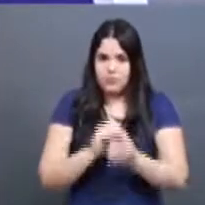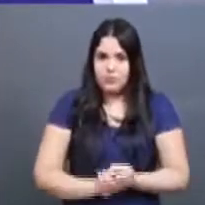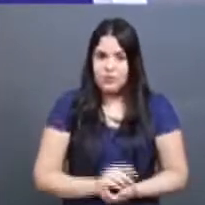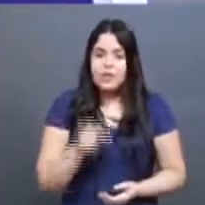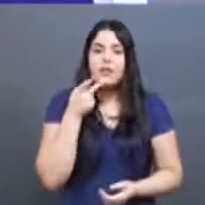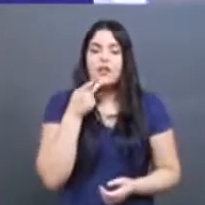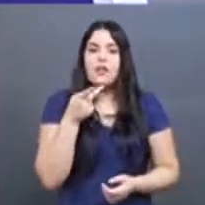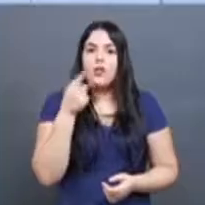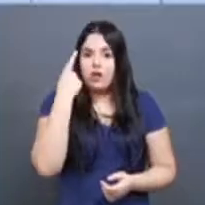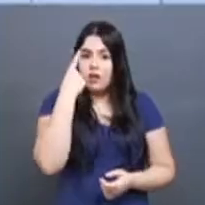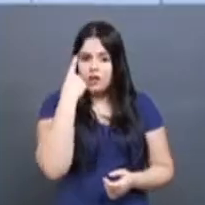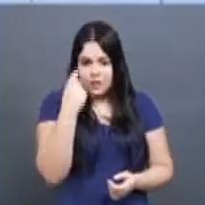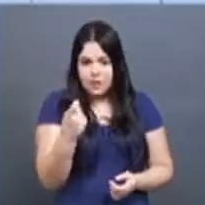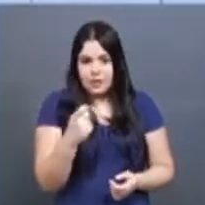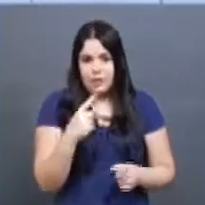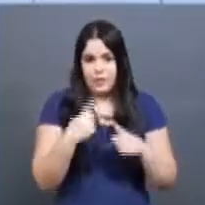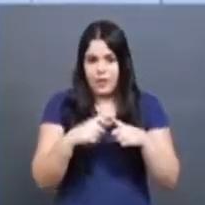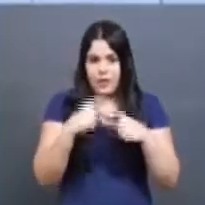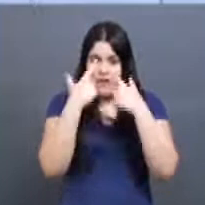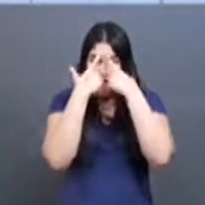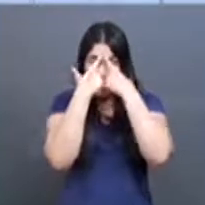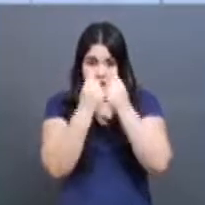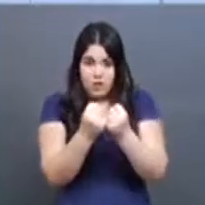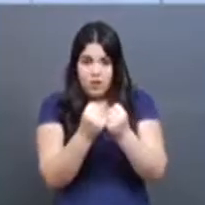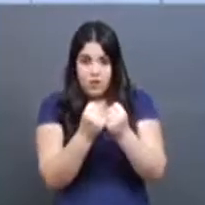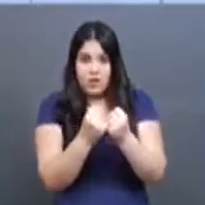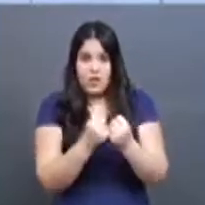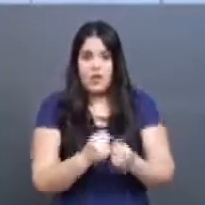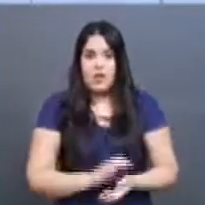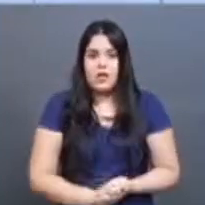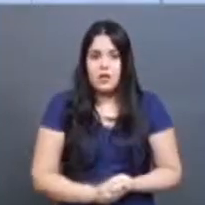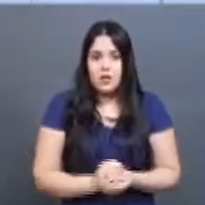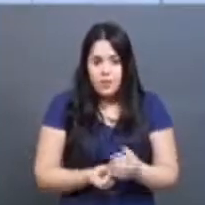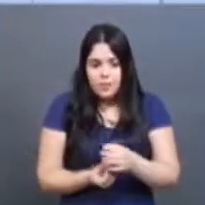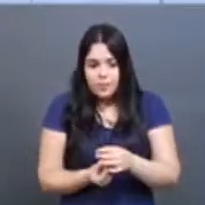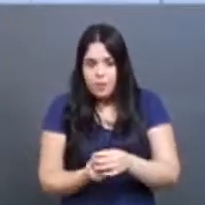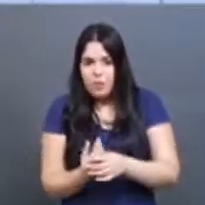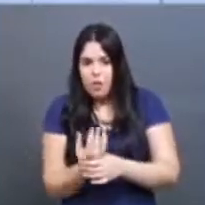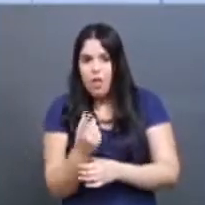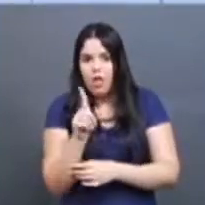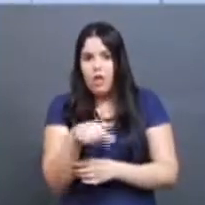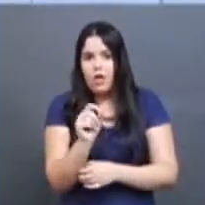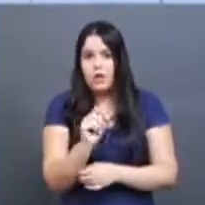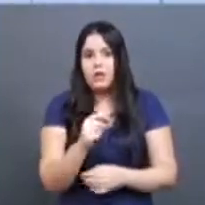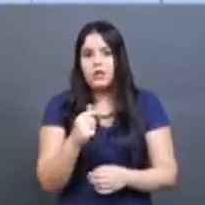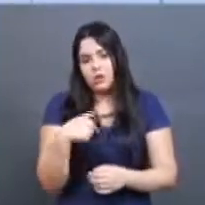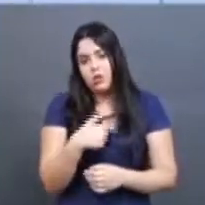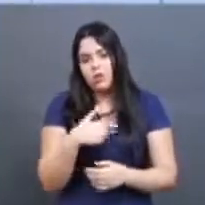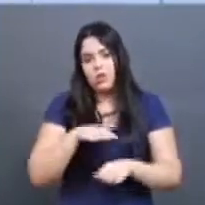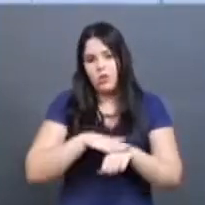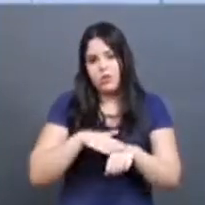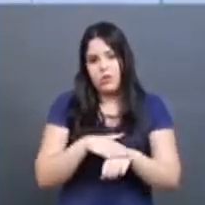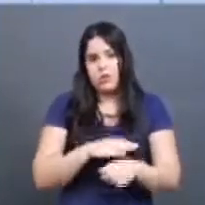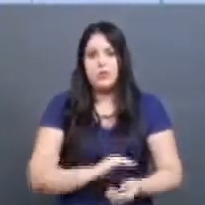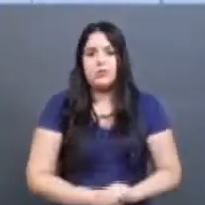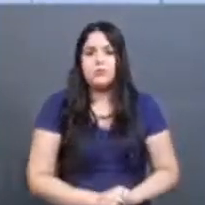coisa bem interessante, porque a violência, uma das sementes da violência é isso que nós estamos conversando hoje.